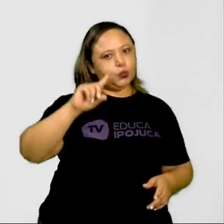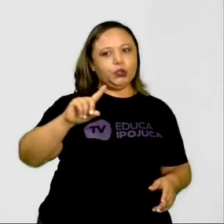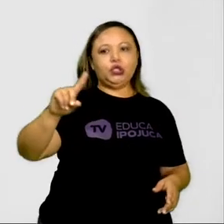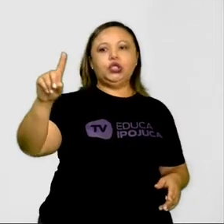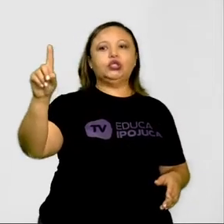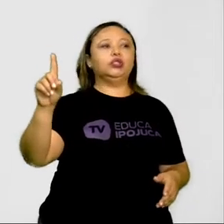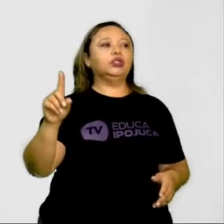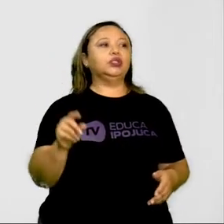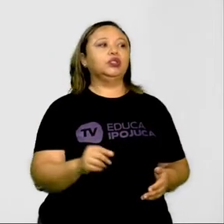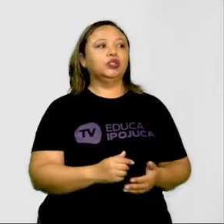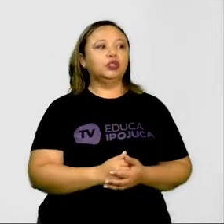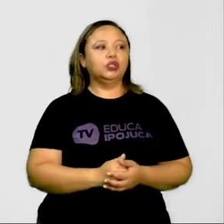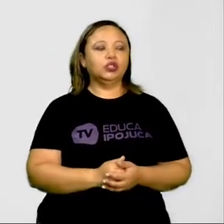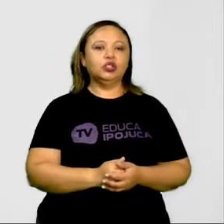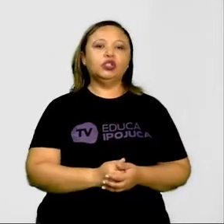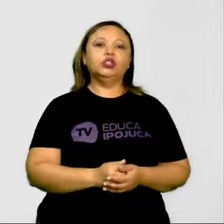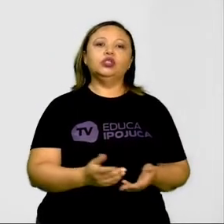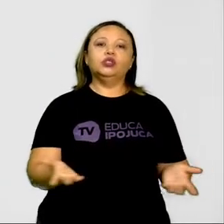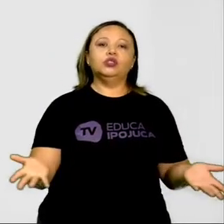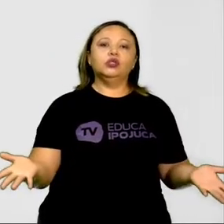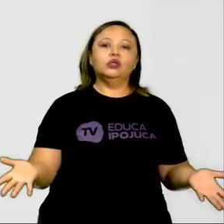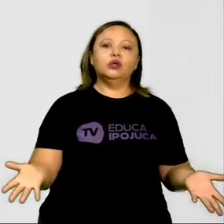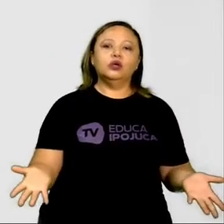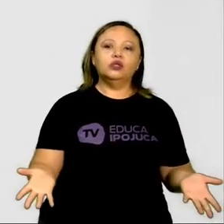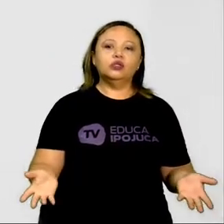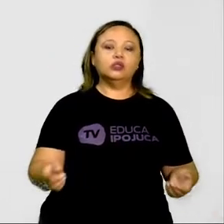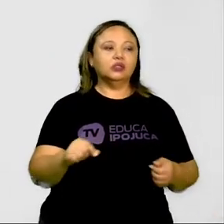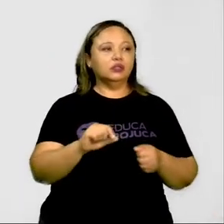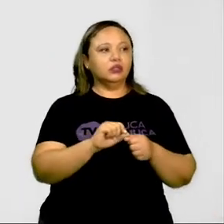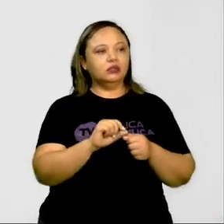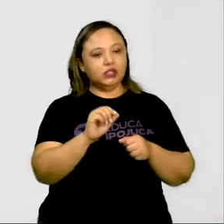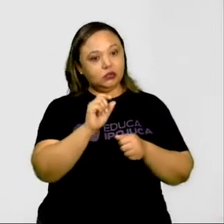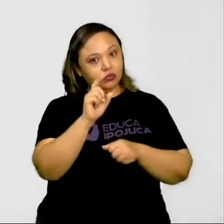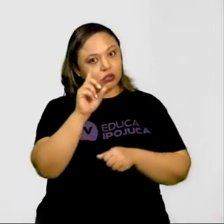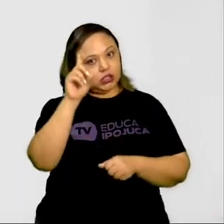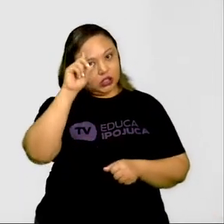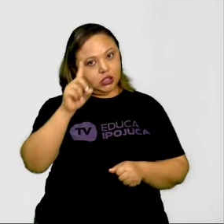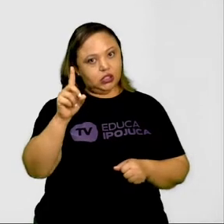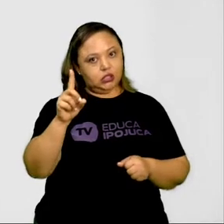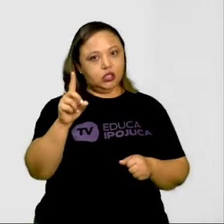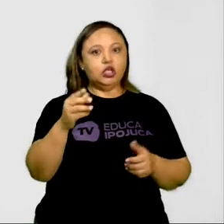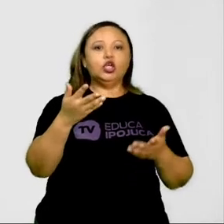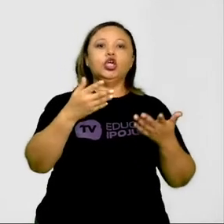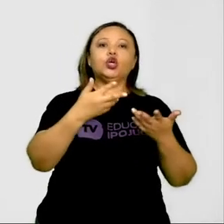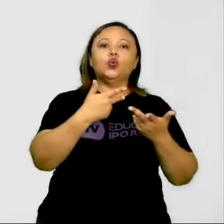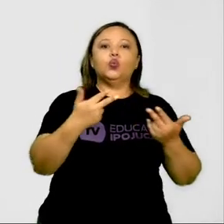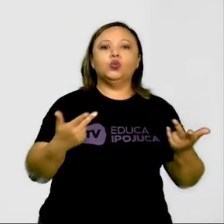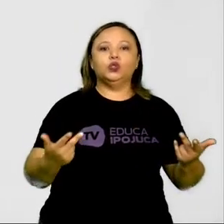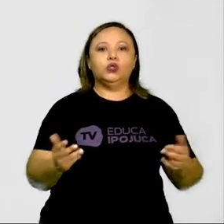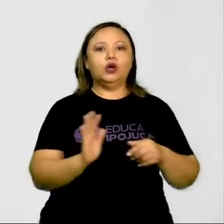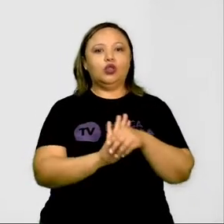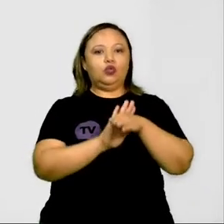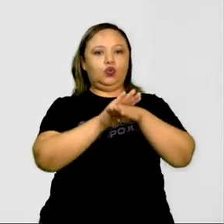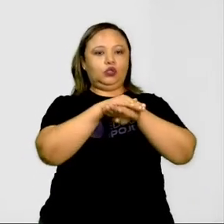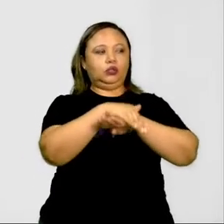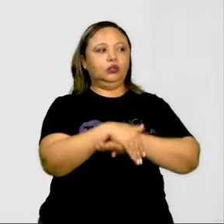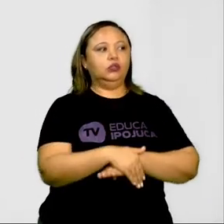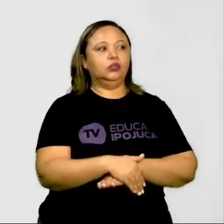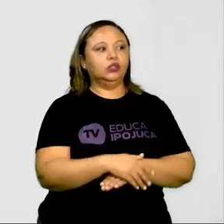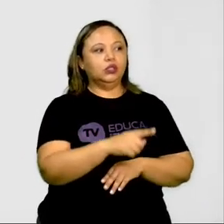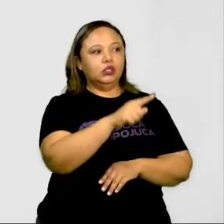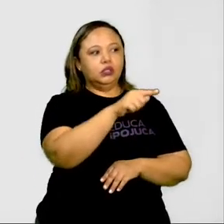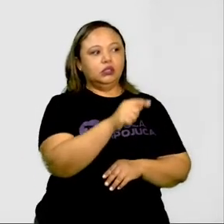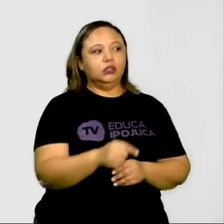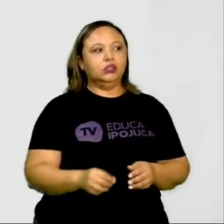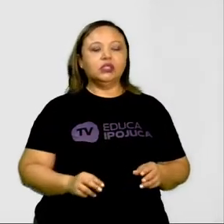predominantemente realizadas durante o dia e outras à noite. Como o caso